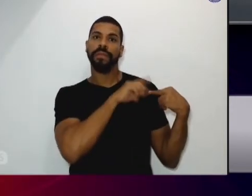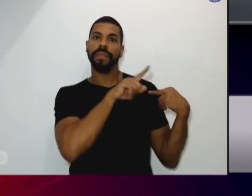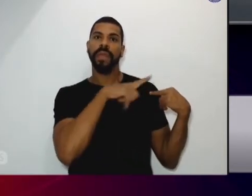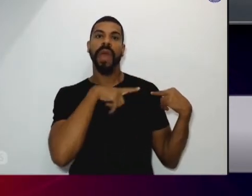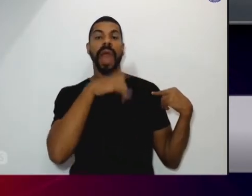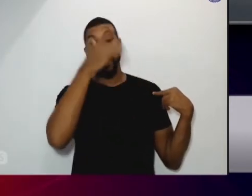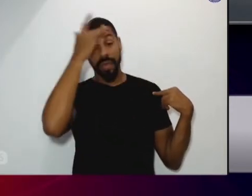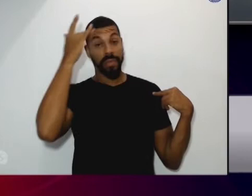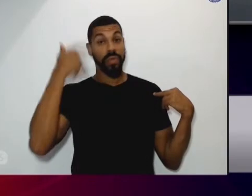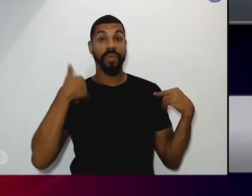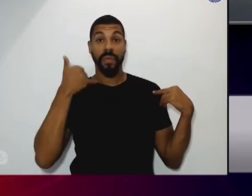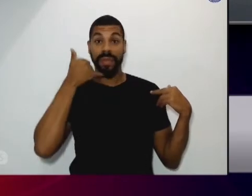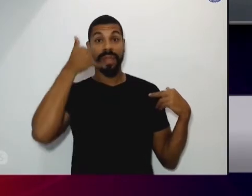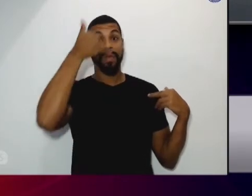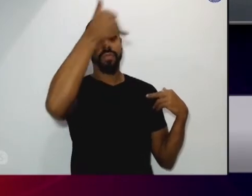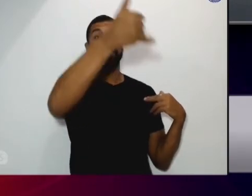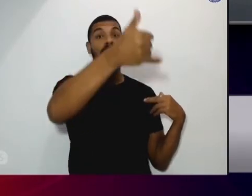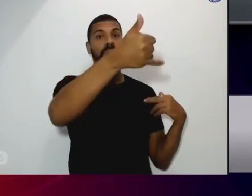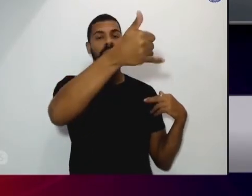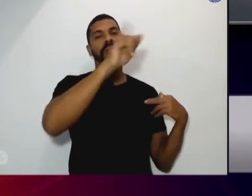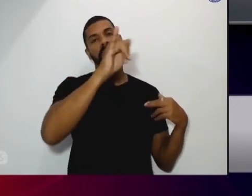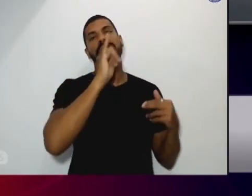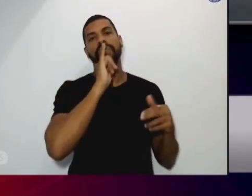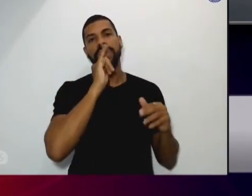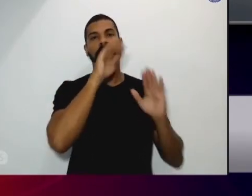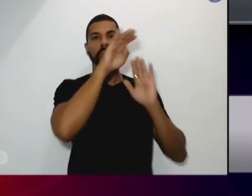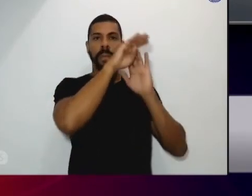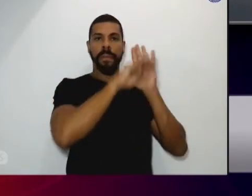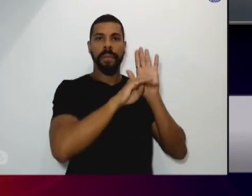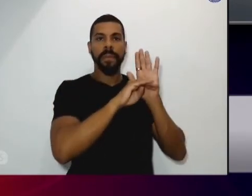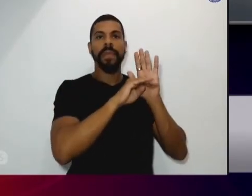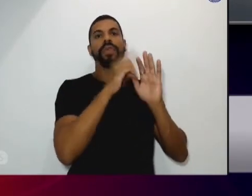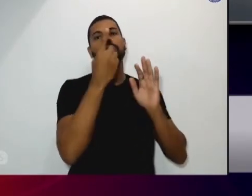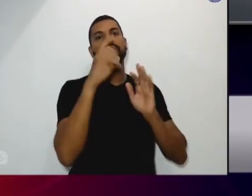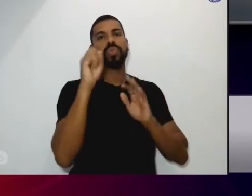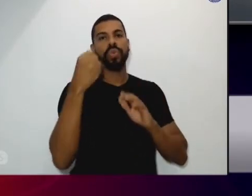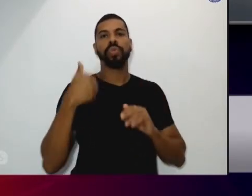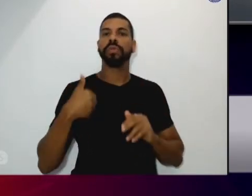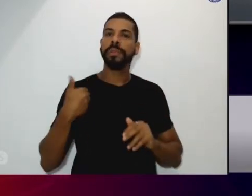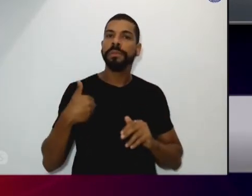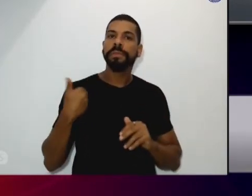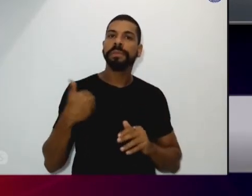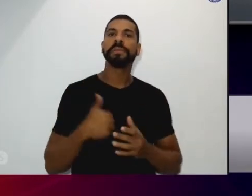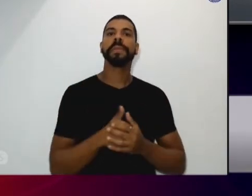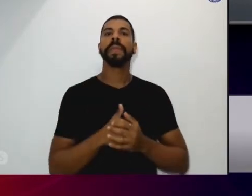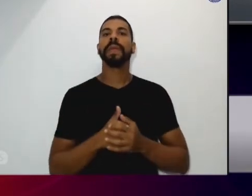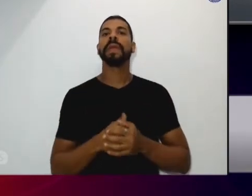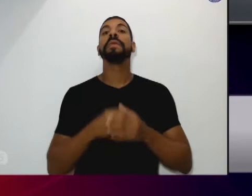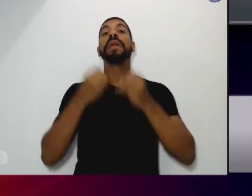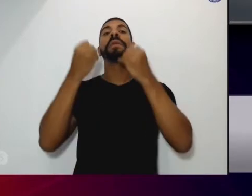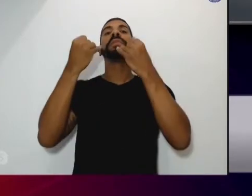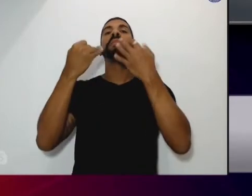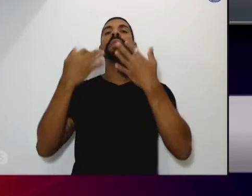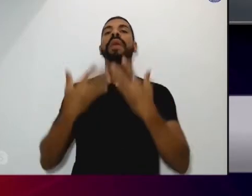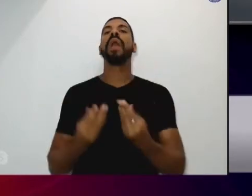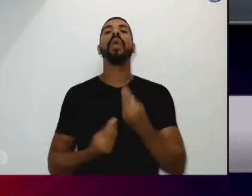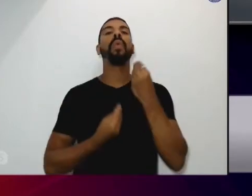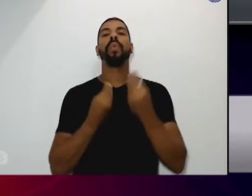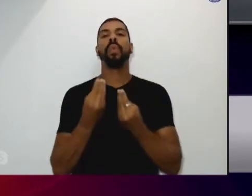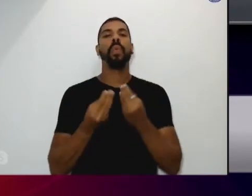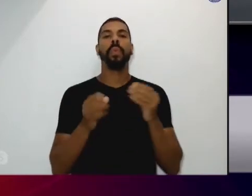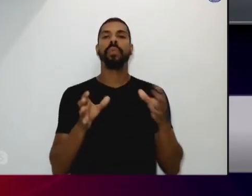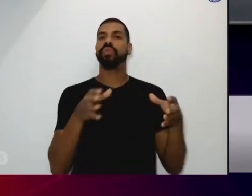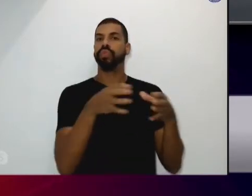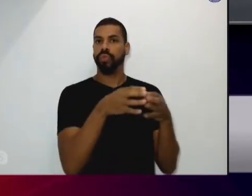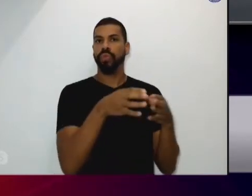contato com ela se a pessoa for de menor idade e vai explicar o funcionamento da rede porque eles tem que